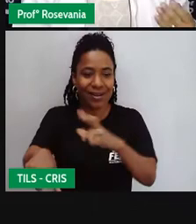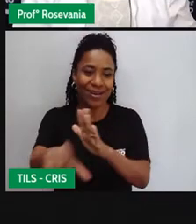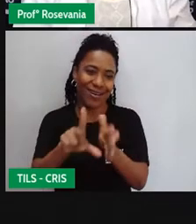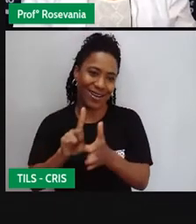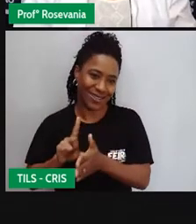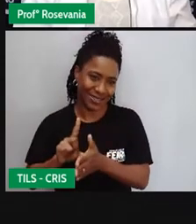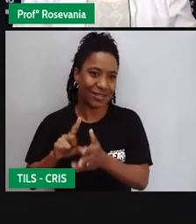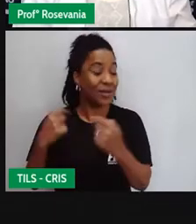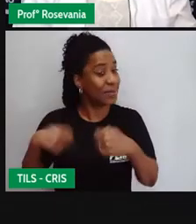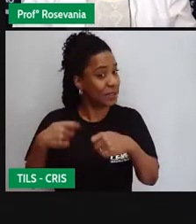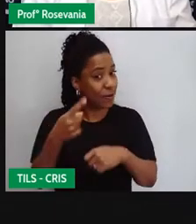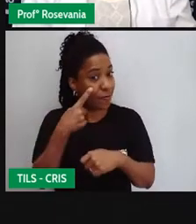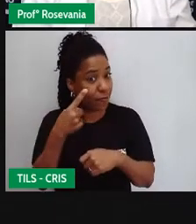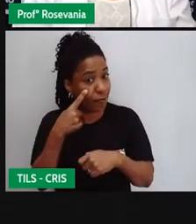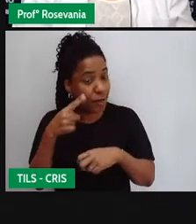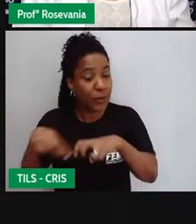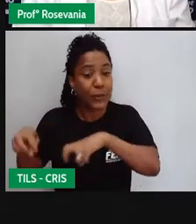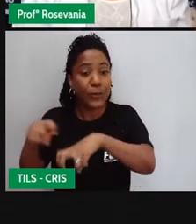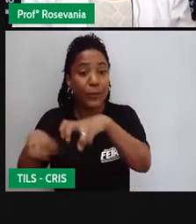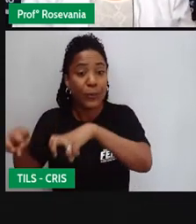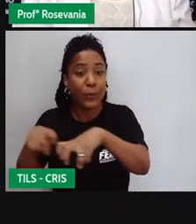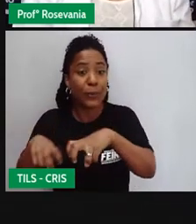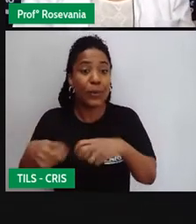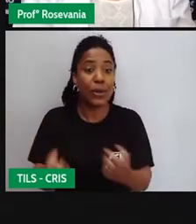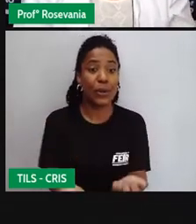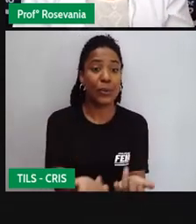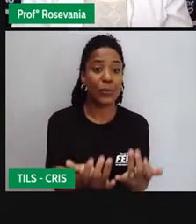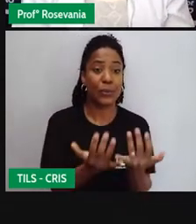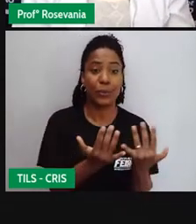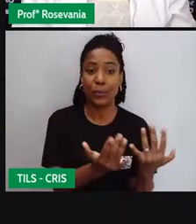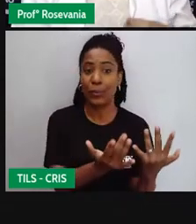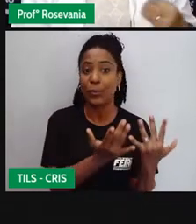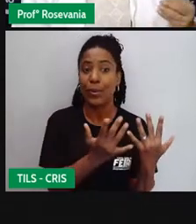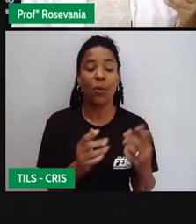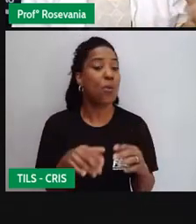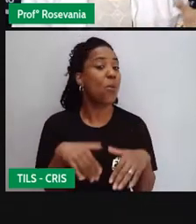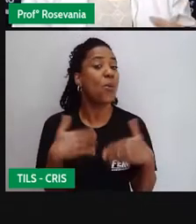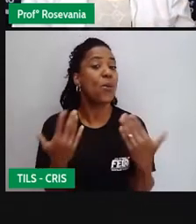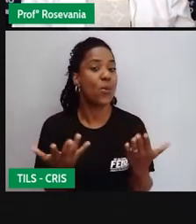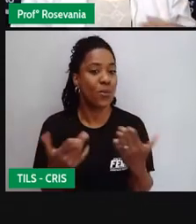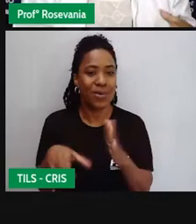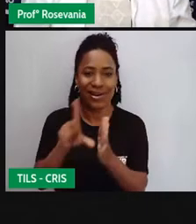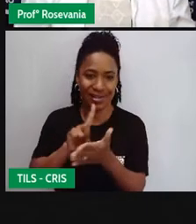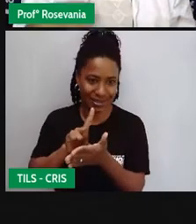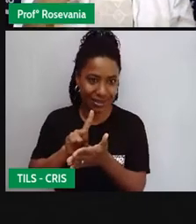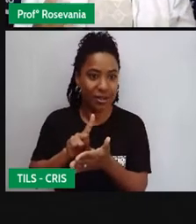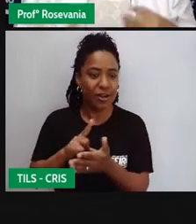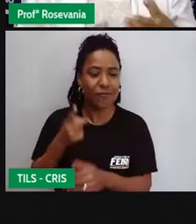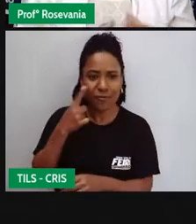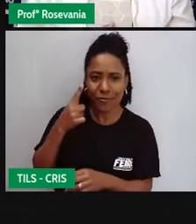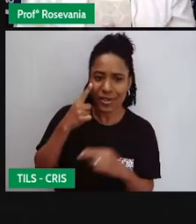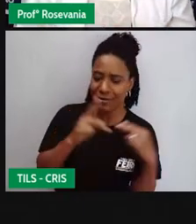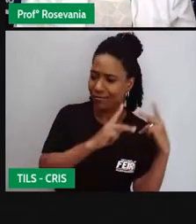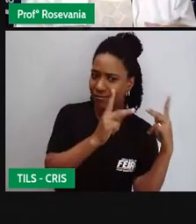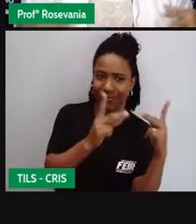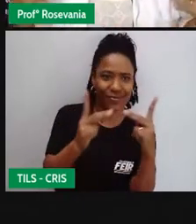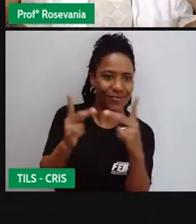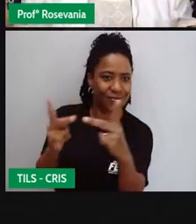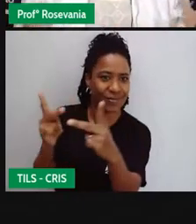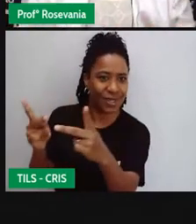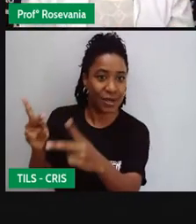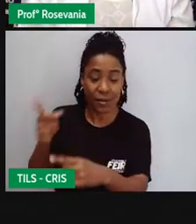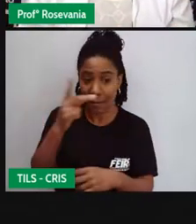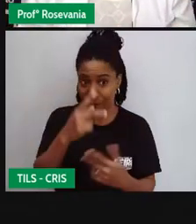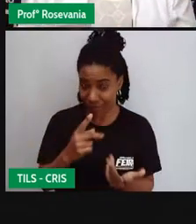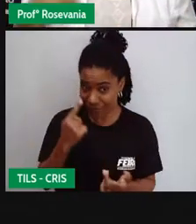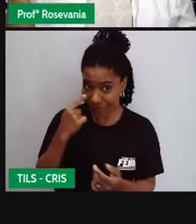e também faz parte do agronegócio. É tanto que as feiras que a gente vai de agronegócio, você vê uma quantidade enorme